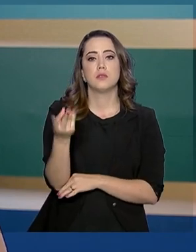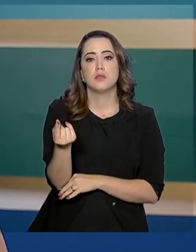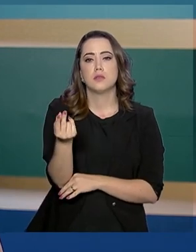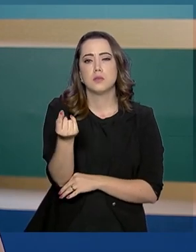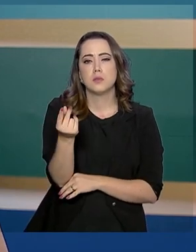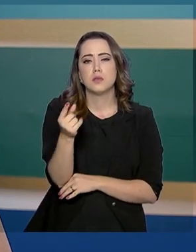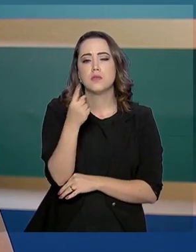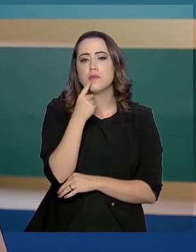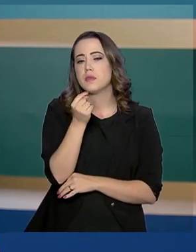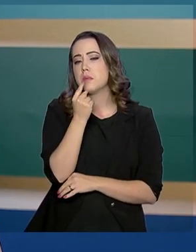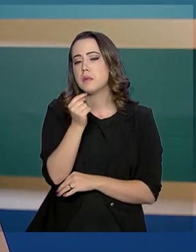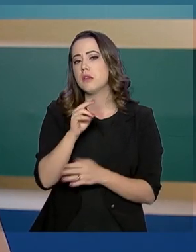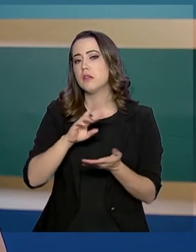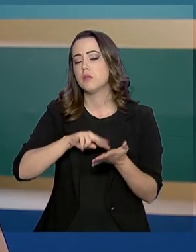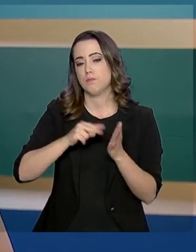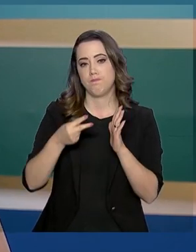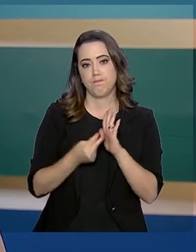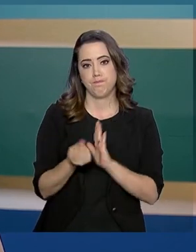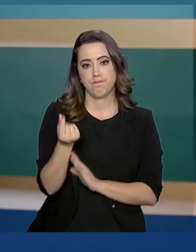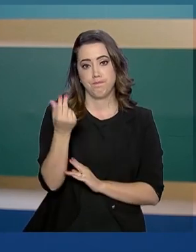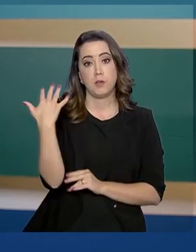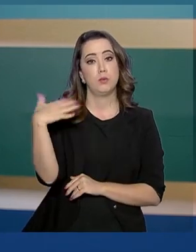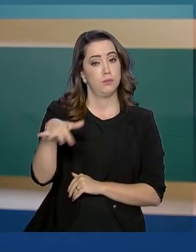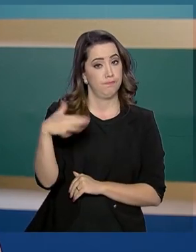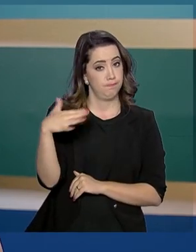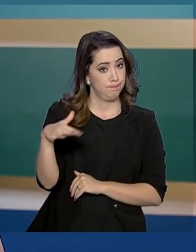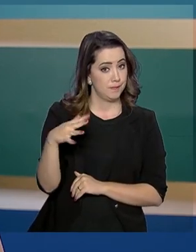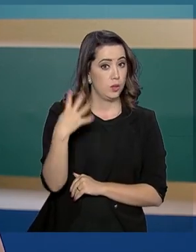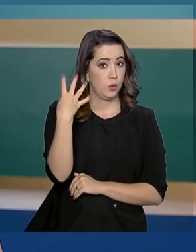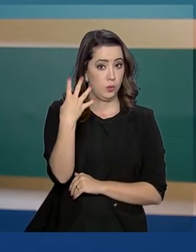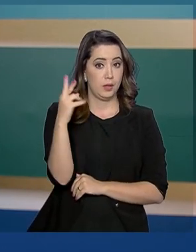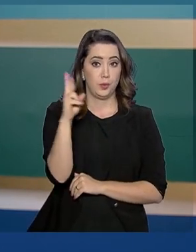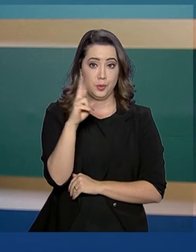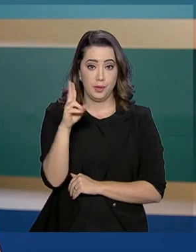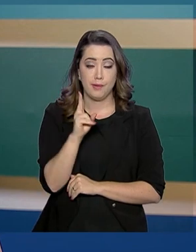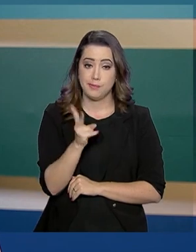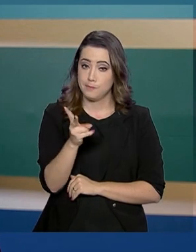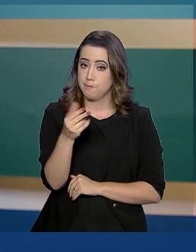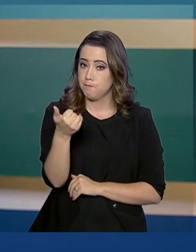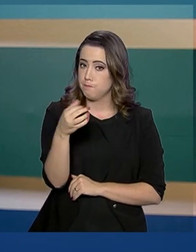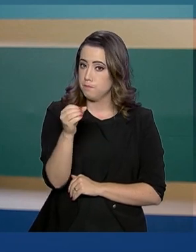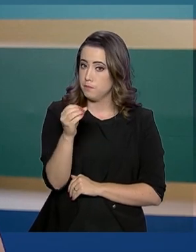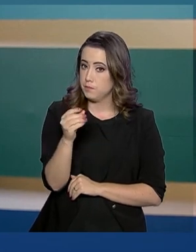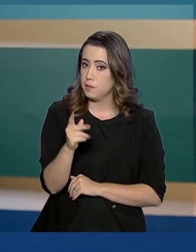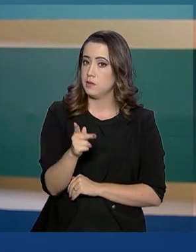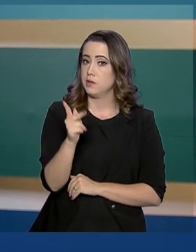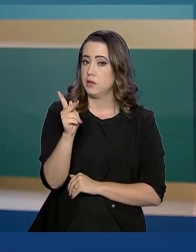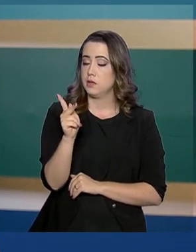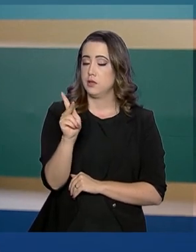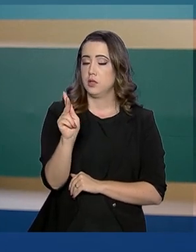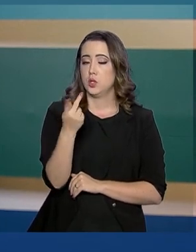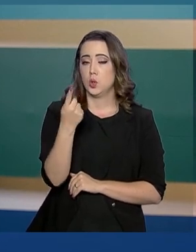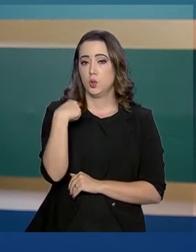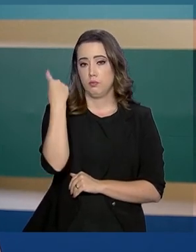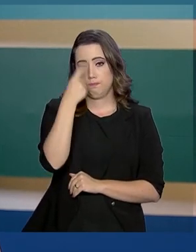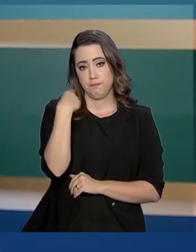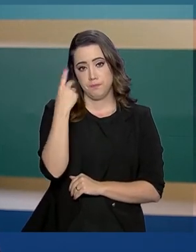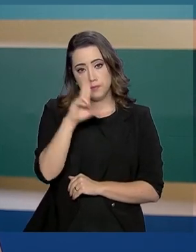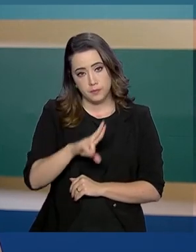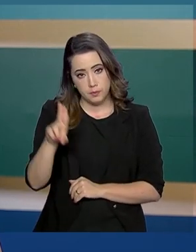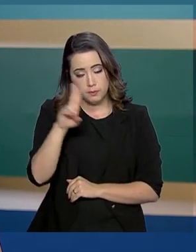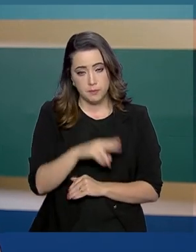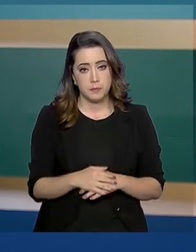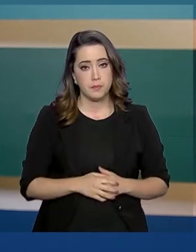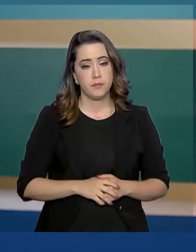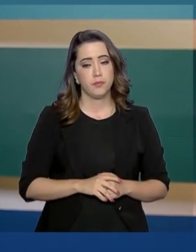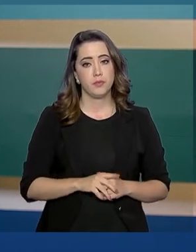um custo extra na conta de luz de R$ 4,00 para cada 100 kWh consumidos. A previsão para o